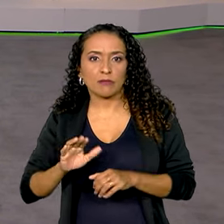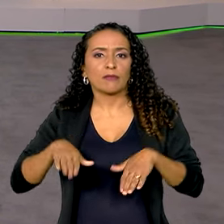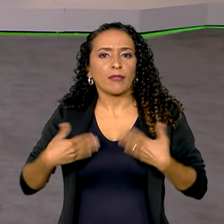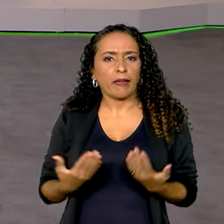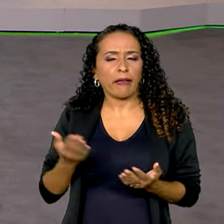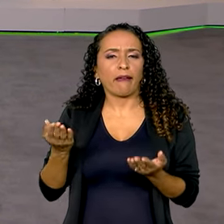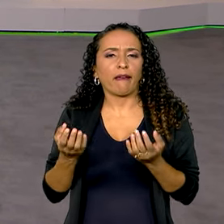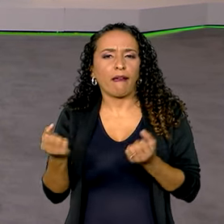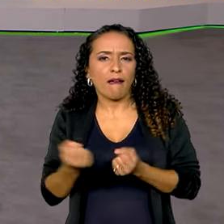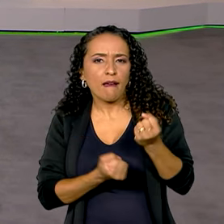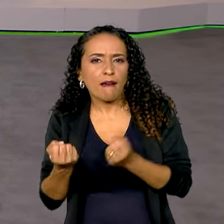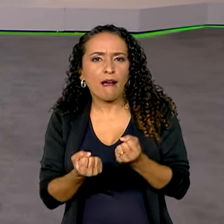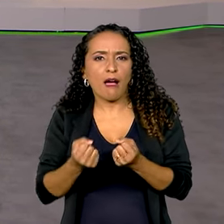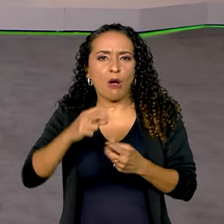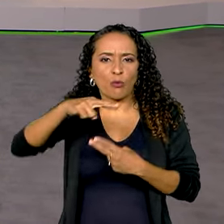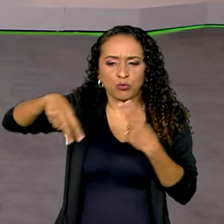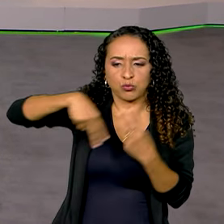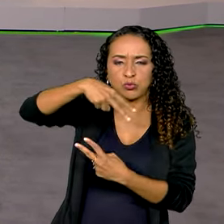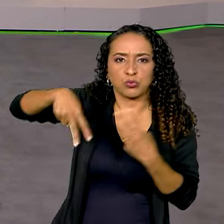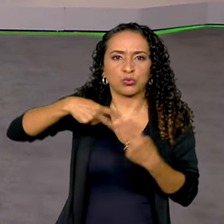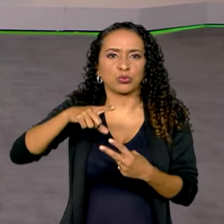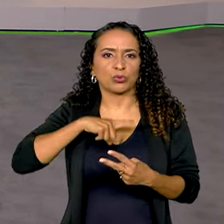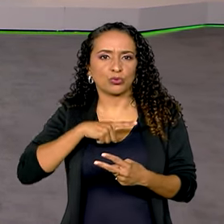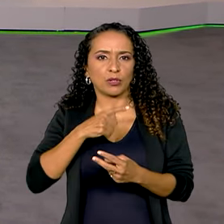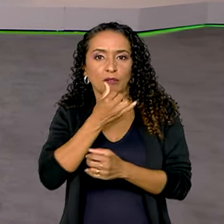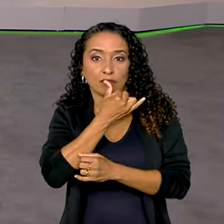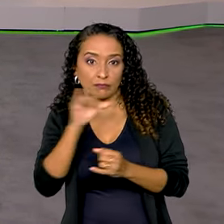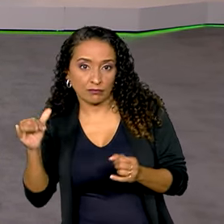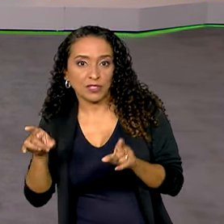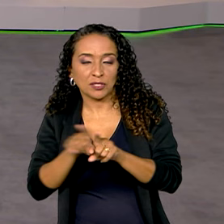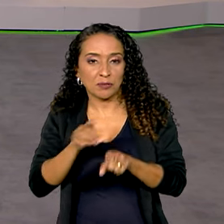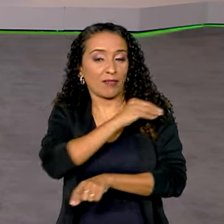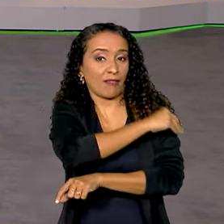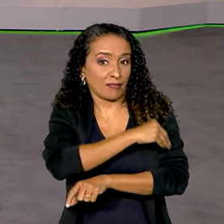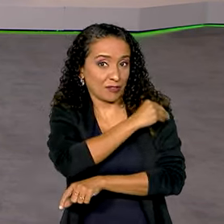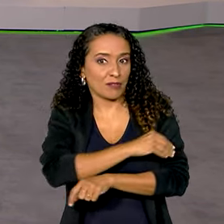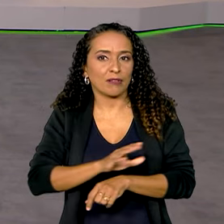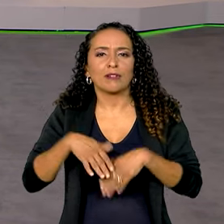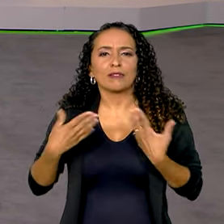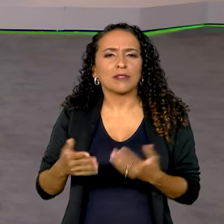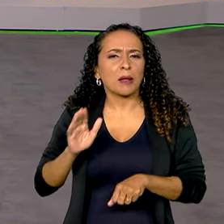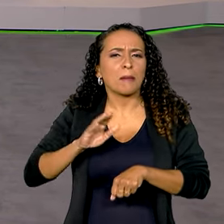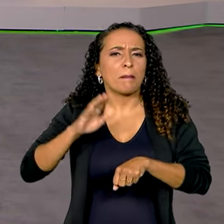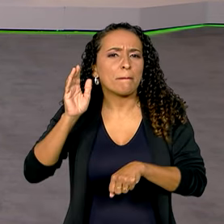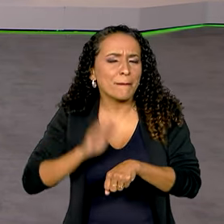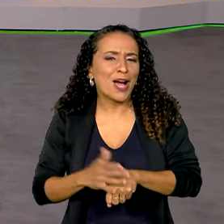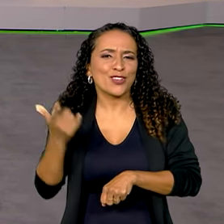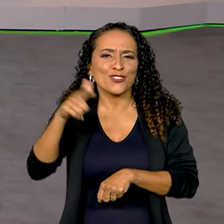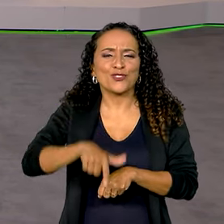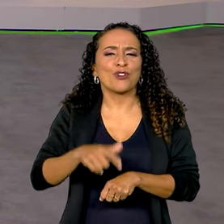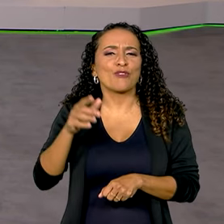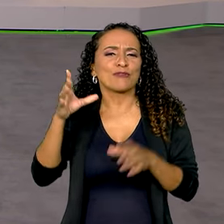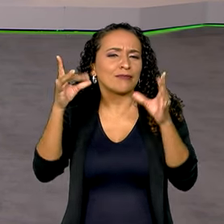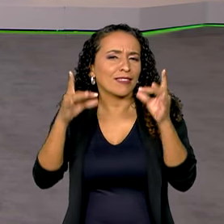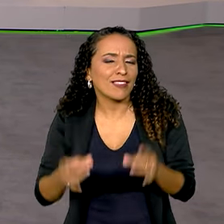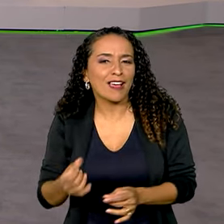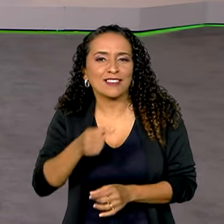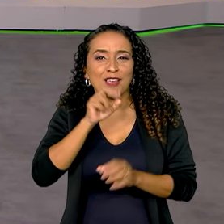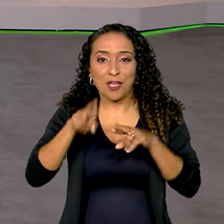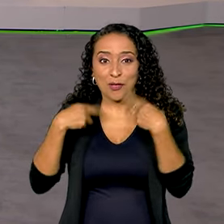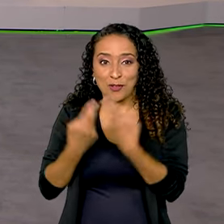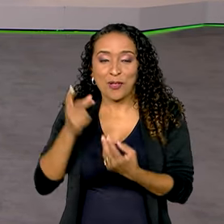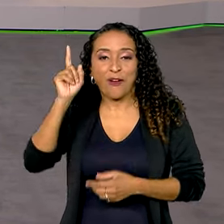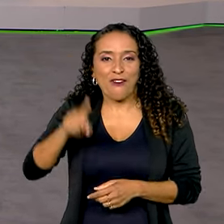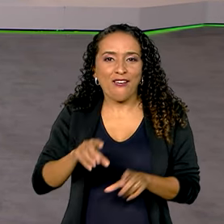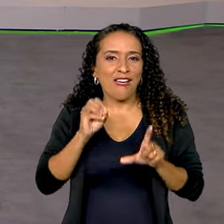que são carros híbridos movidos a eletricidade e etanol. E quem traz mais uma vez os detalhes dessa reunião pra